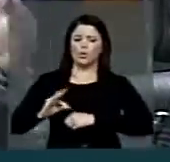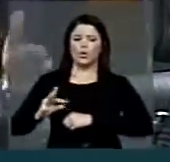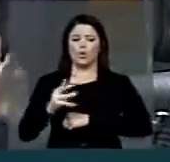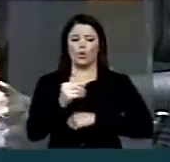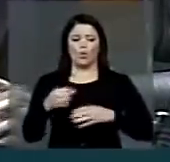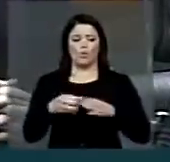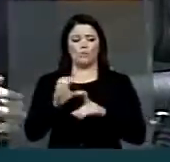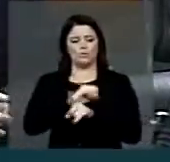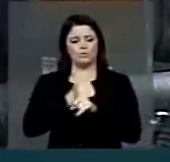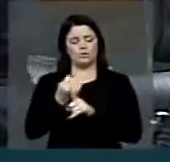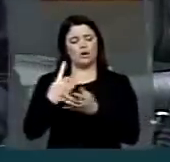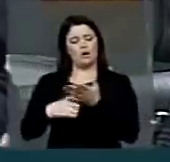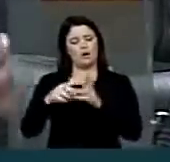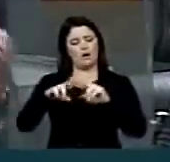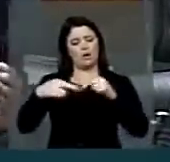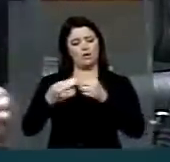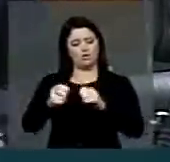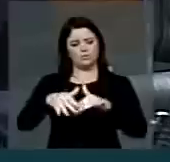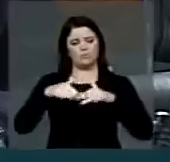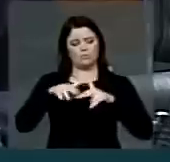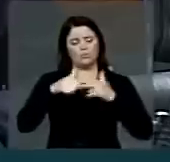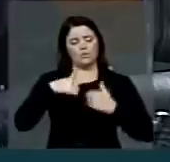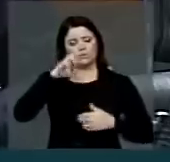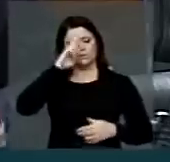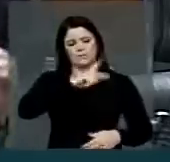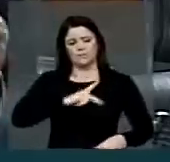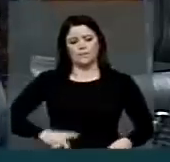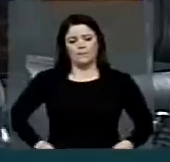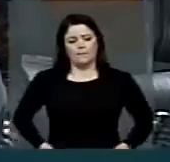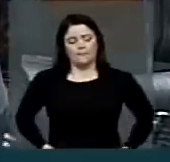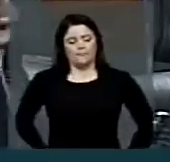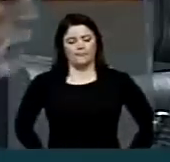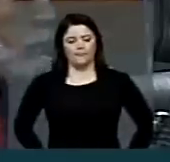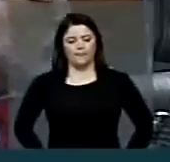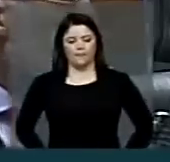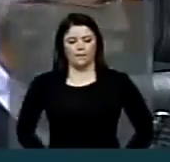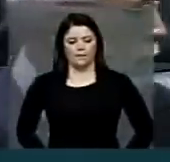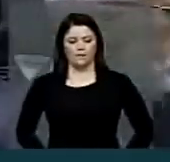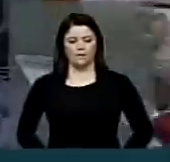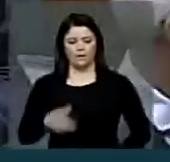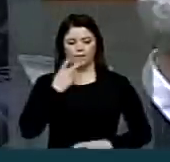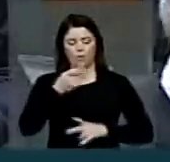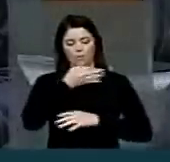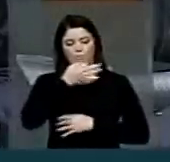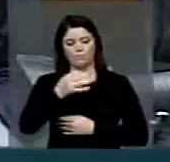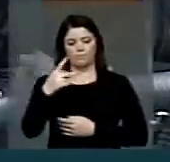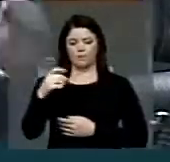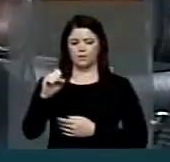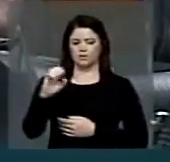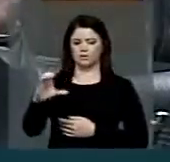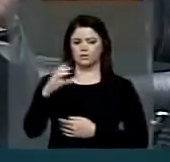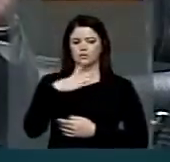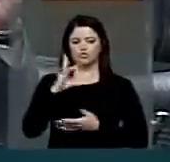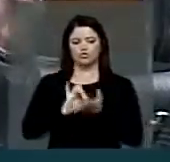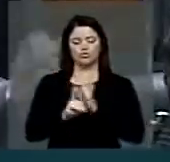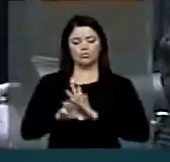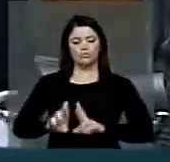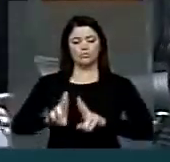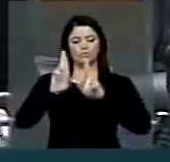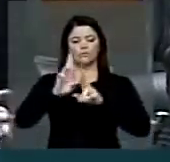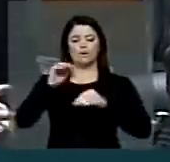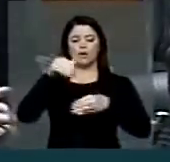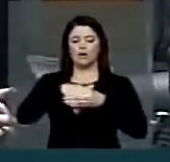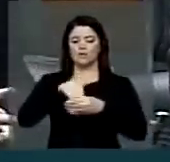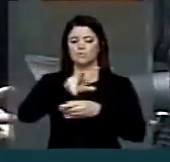sociedade, através das audiências públicas. Então, Sr. Presidente, eu quero aqui externar a posição do PSC, espero que a eleição